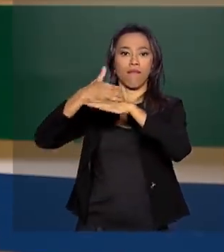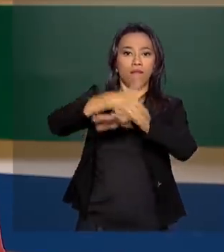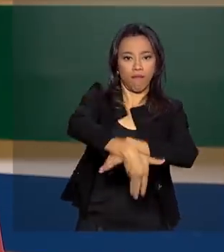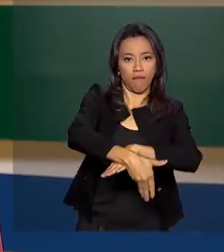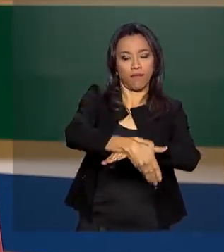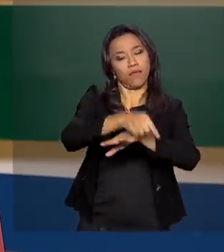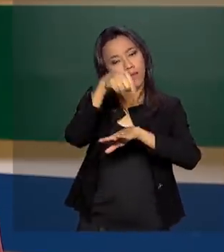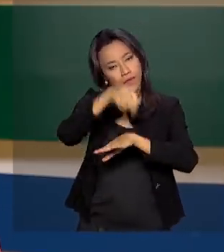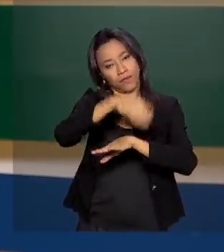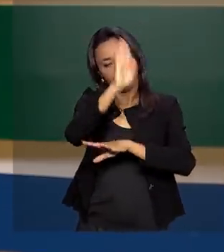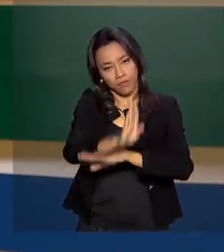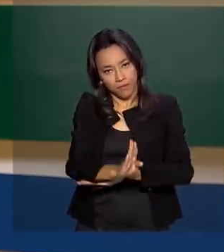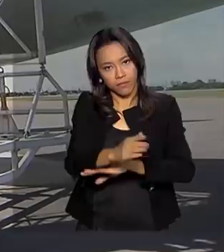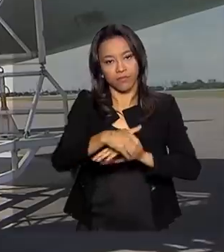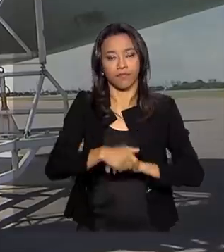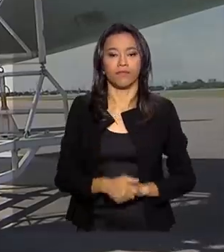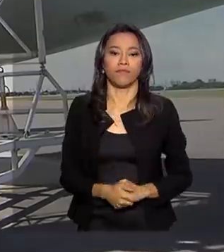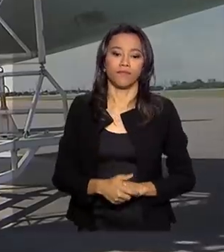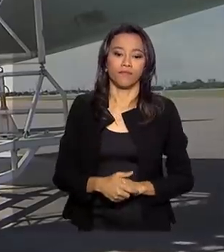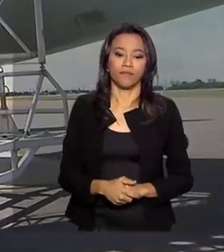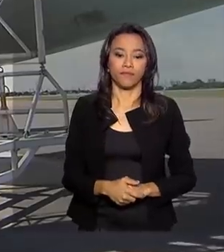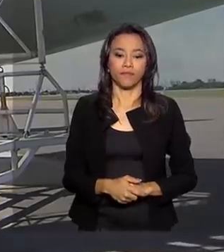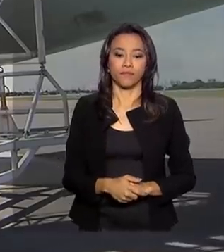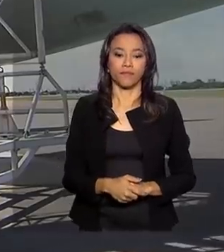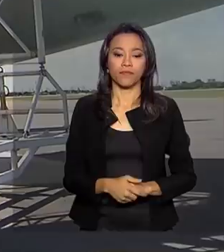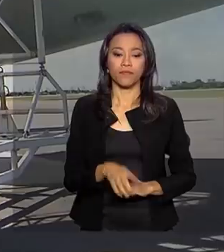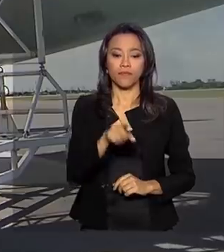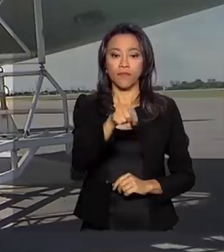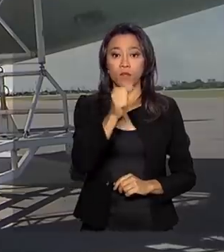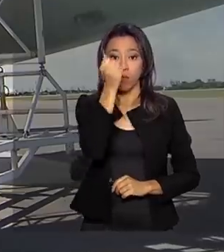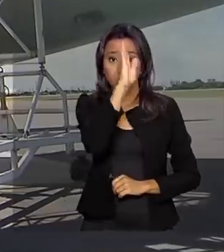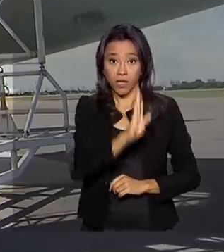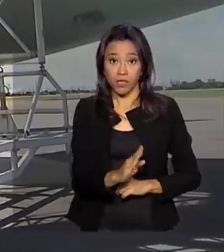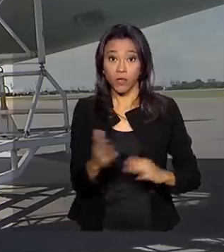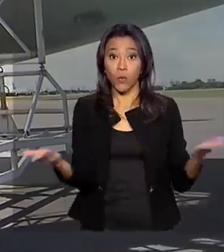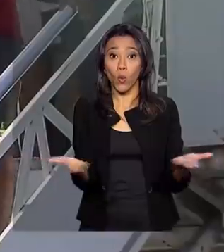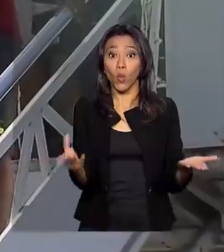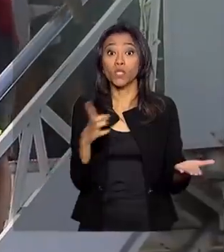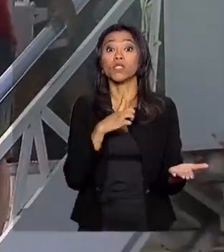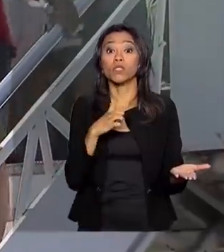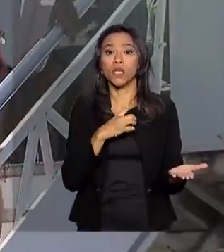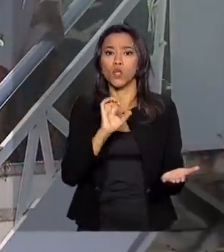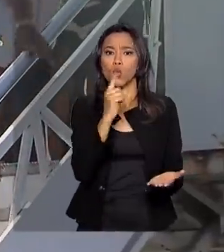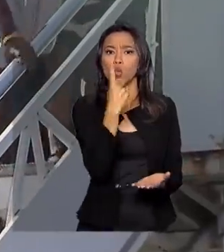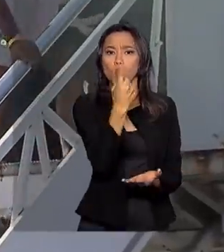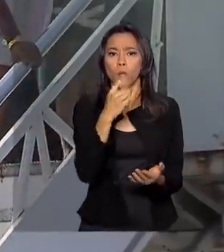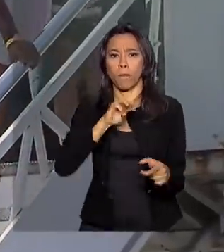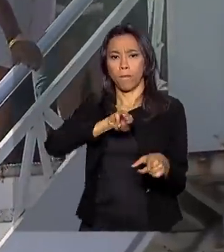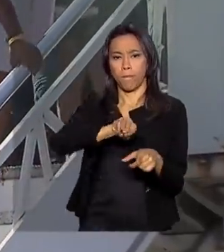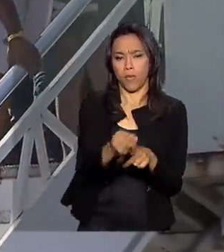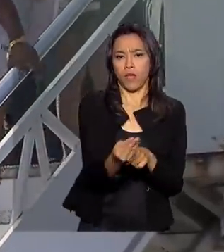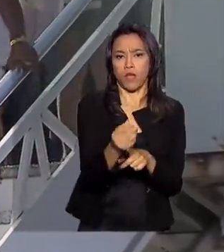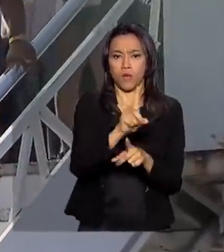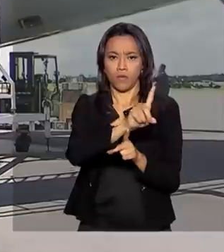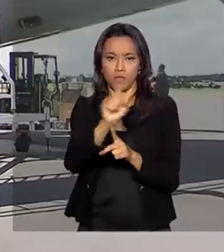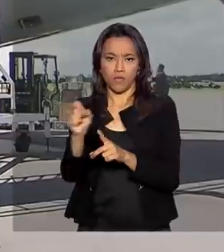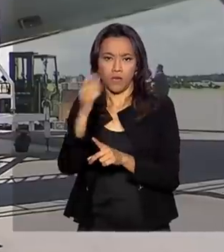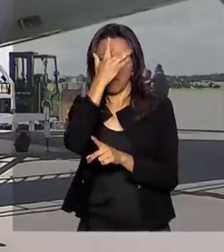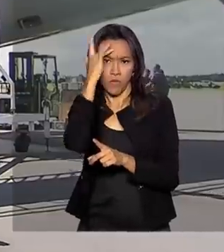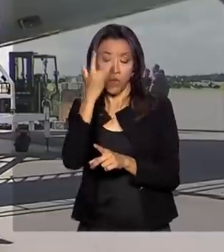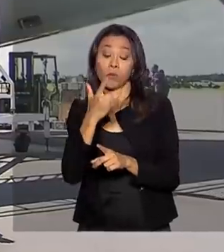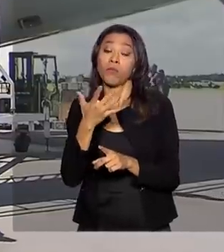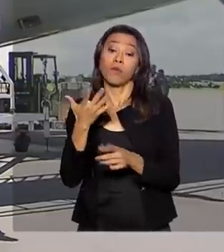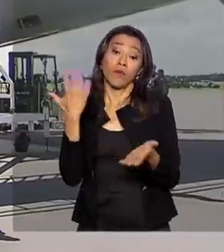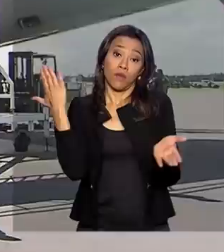refúgio aqui no Brasil. O Brasil tem hoje cerca de 1 milhão e 100 mil imigrantes e